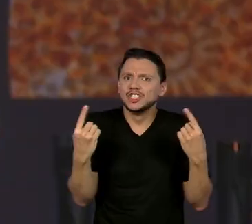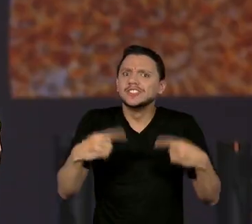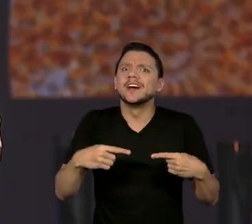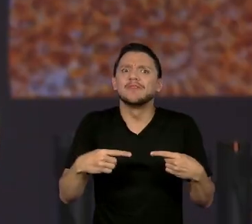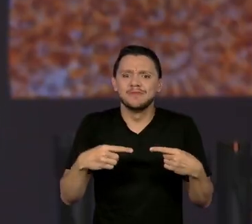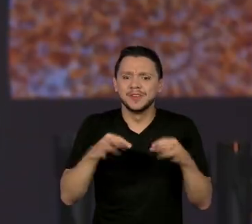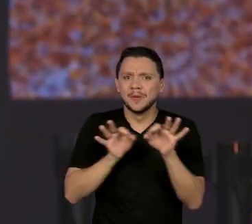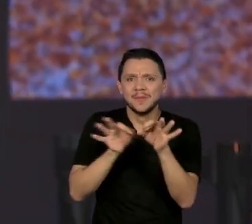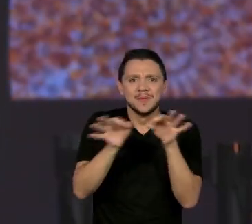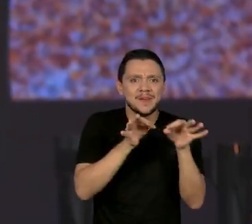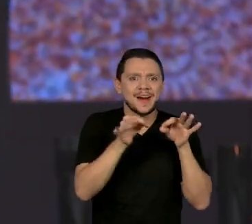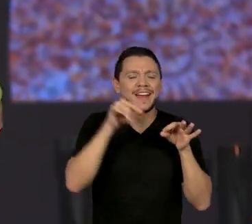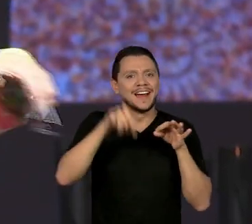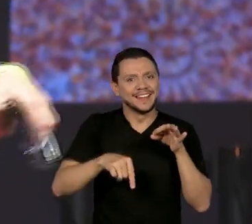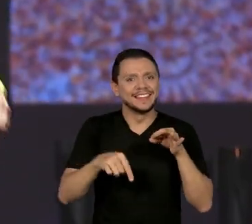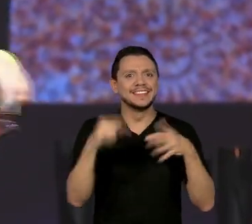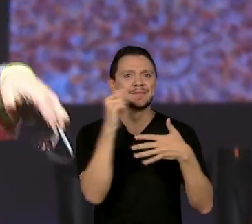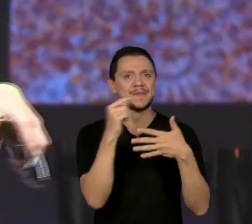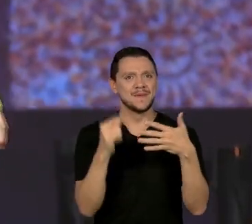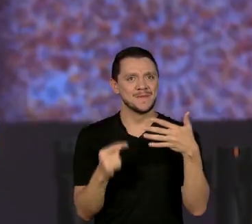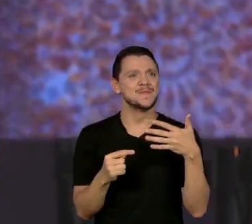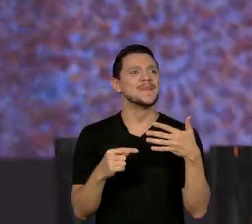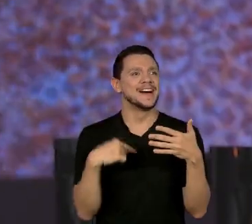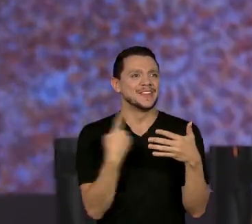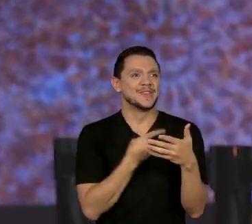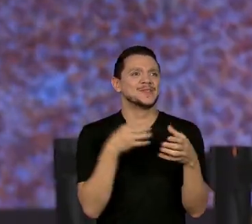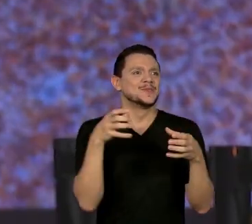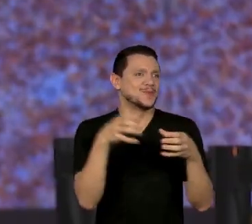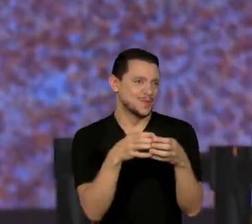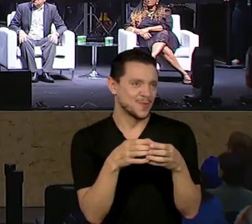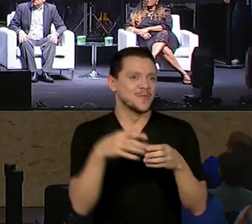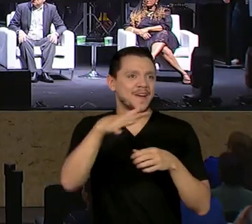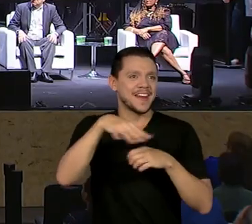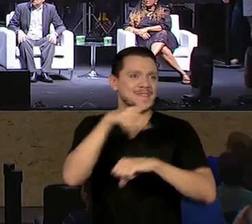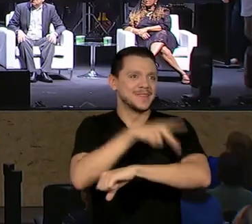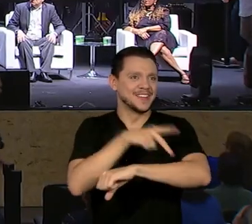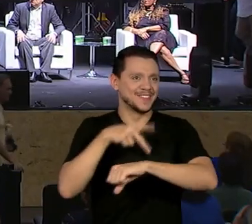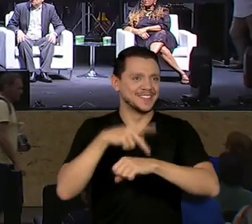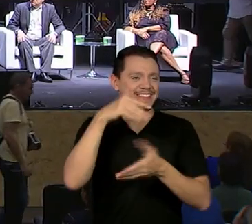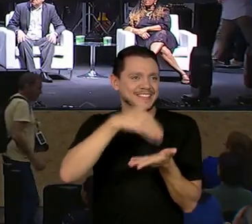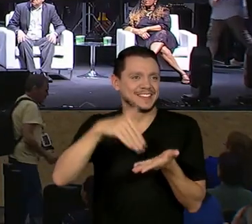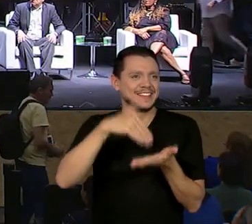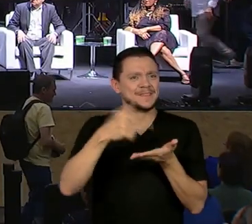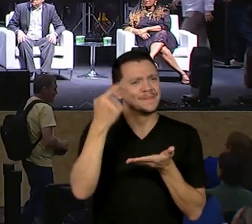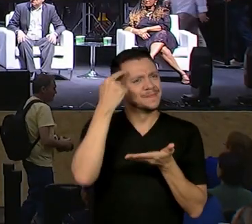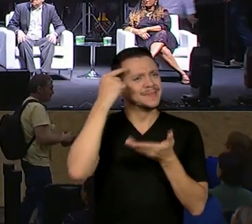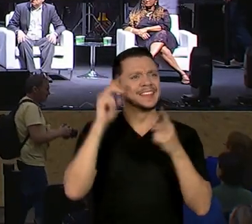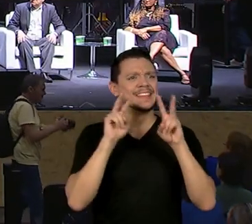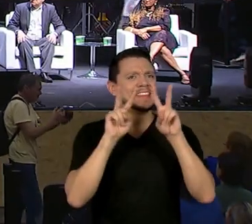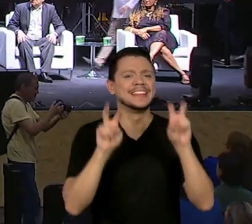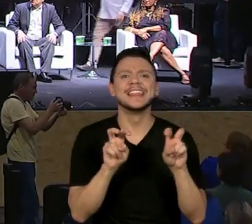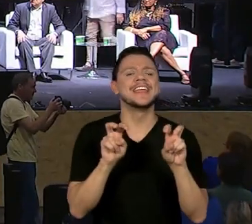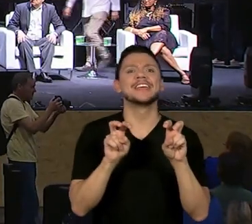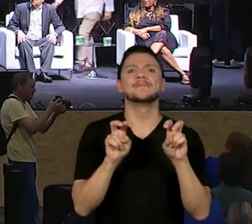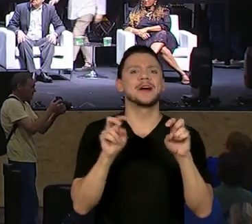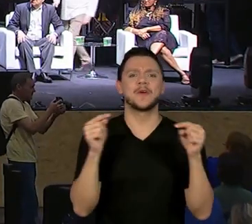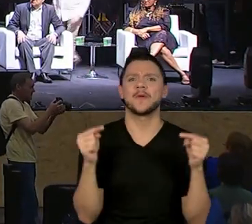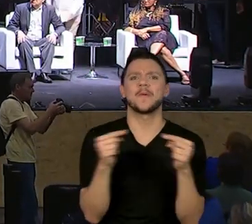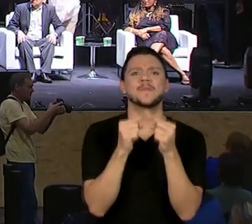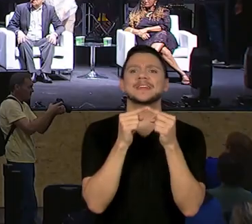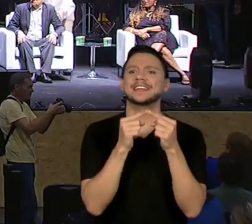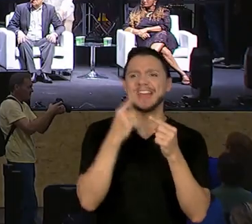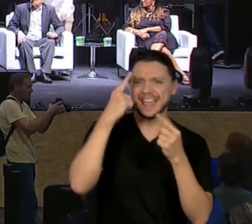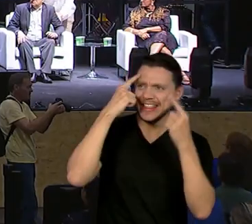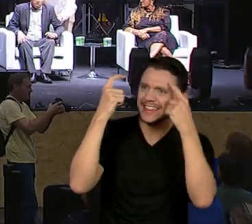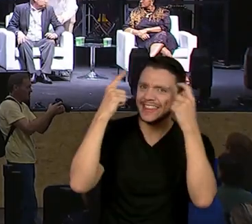as atividades. Nossa aqui, a equipe pedagógica da Secretaria, em pensar em temáticas e ideias e